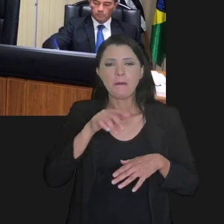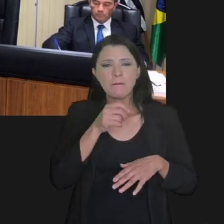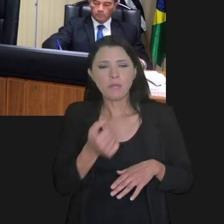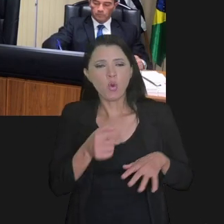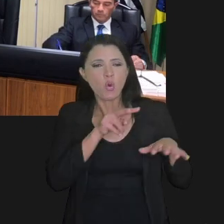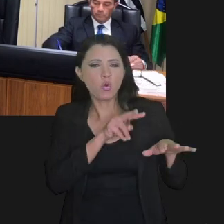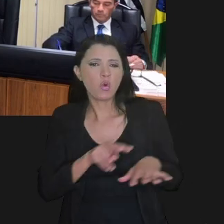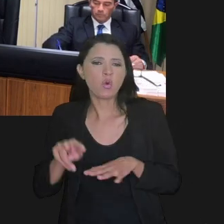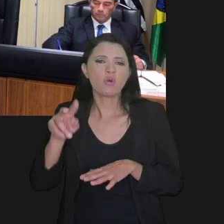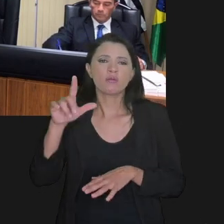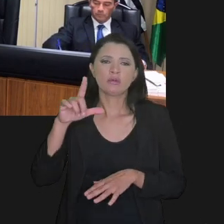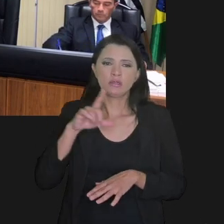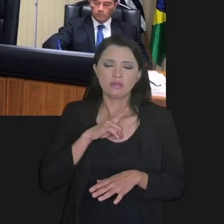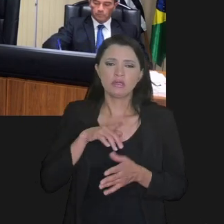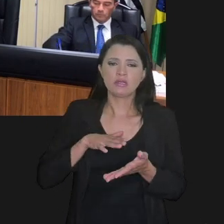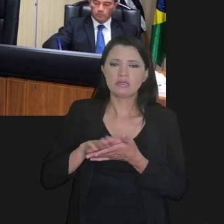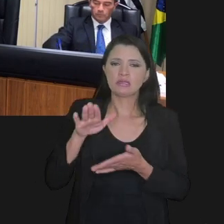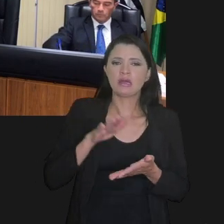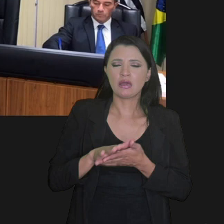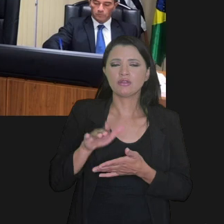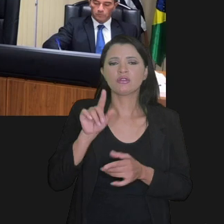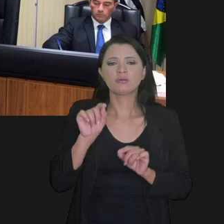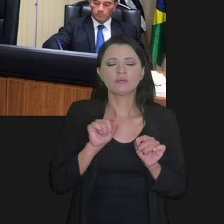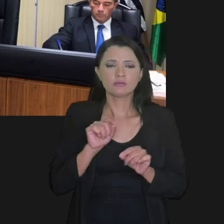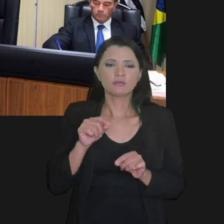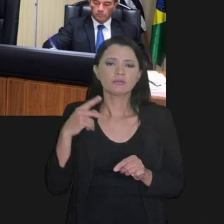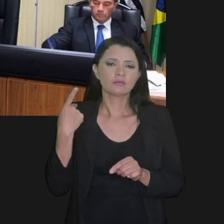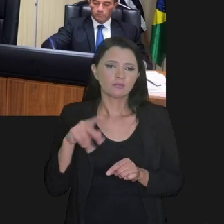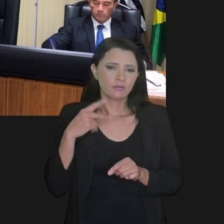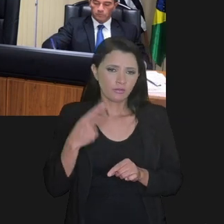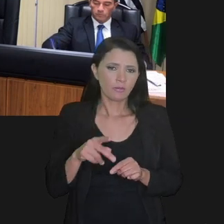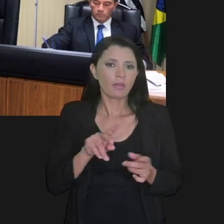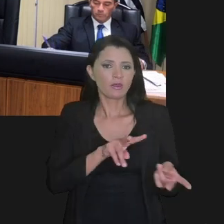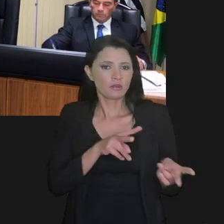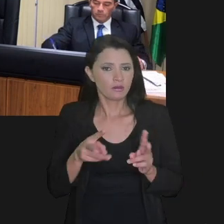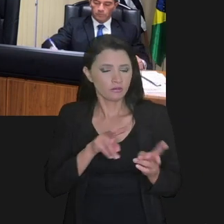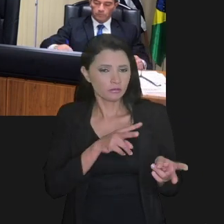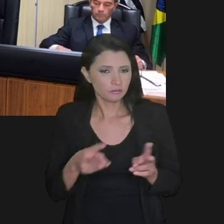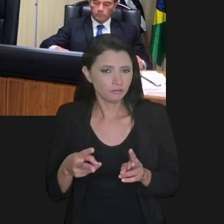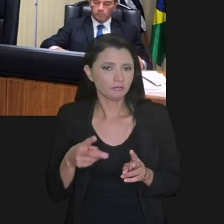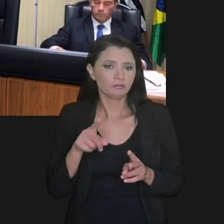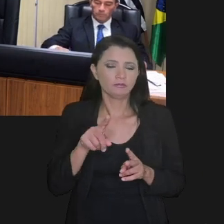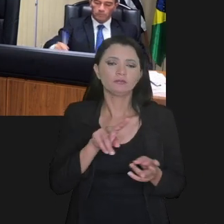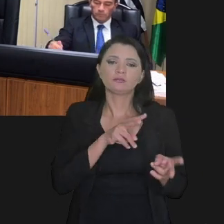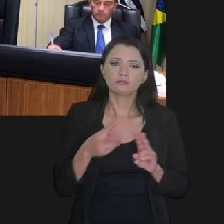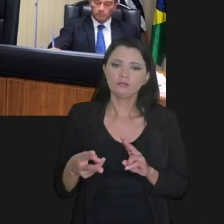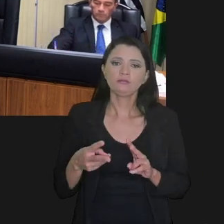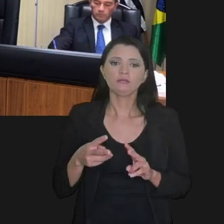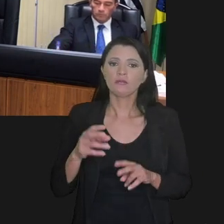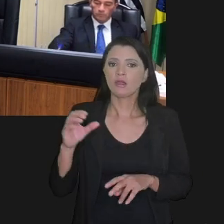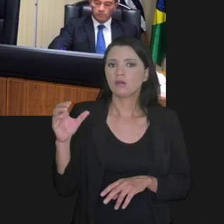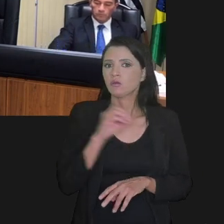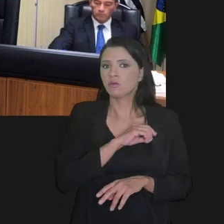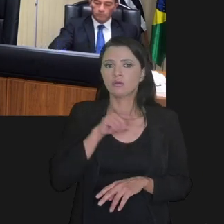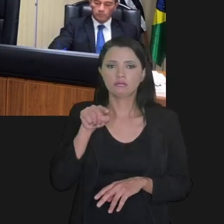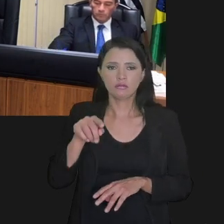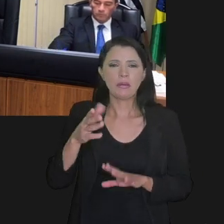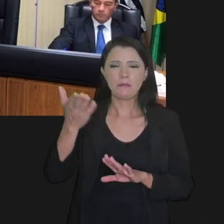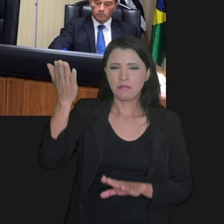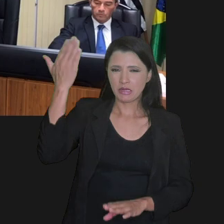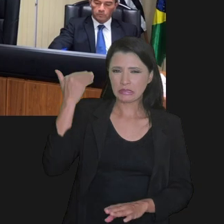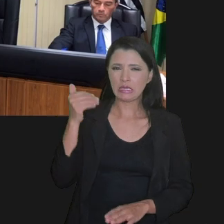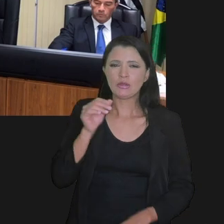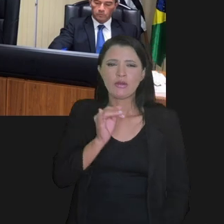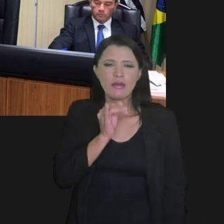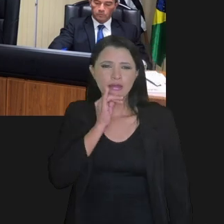permitiu que em poucas semanas a presença de ele lançasse o digital de transação. Foi a transação